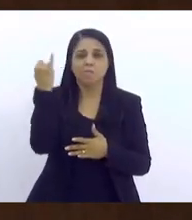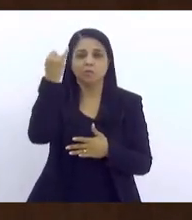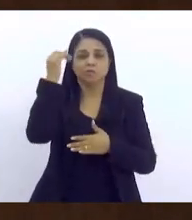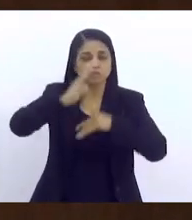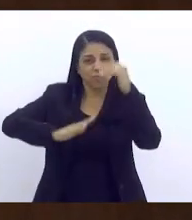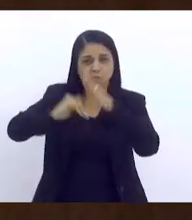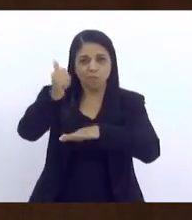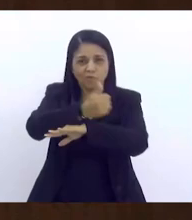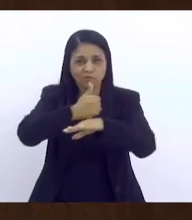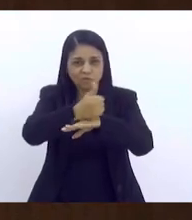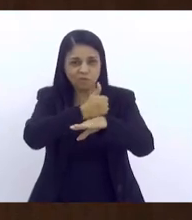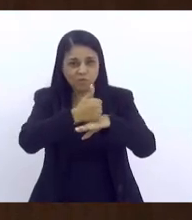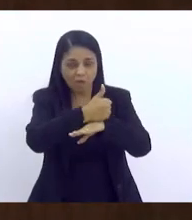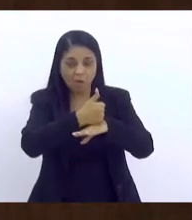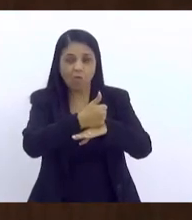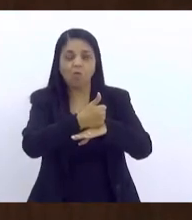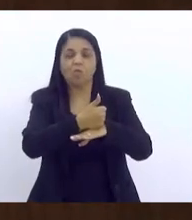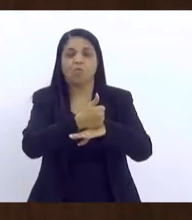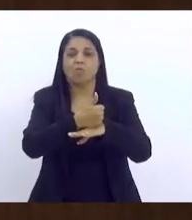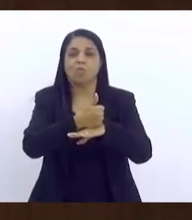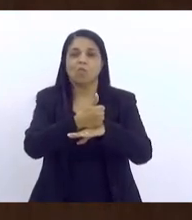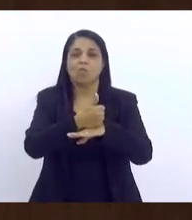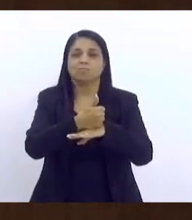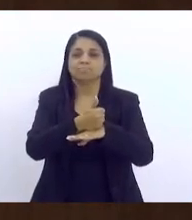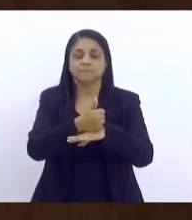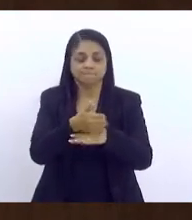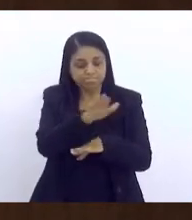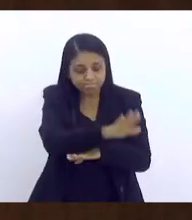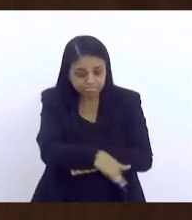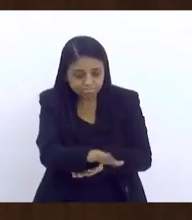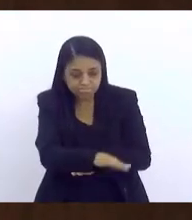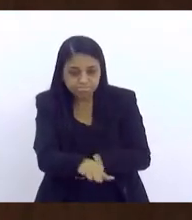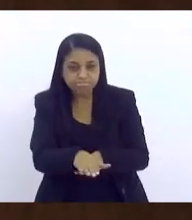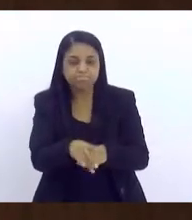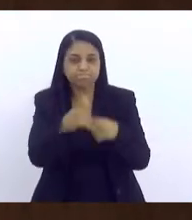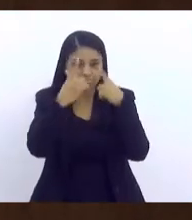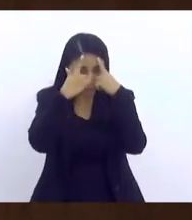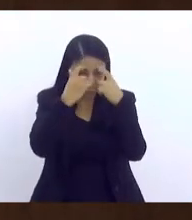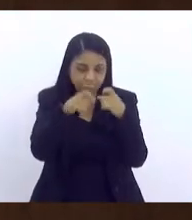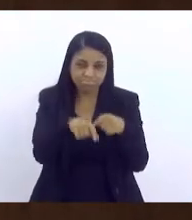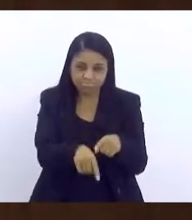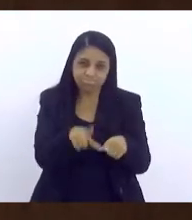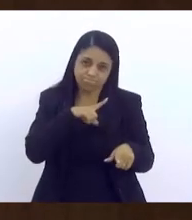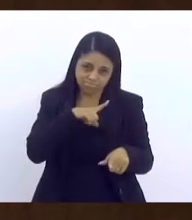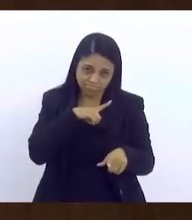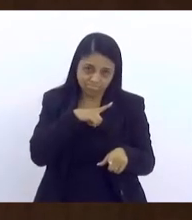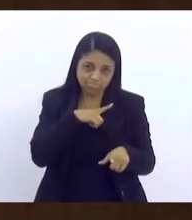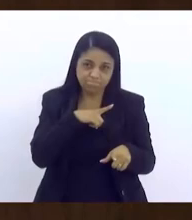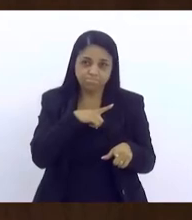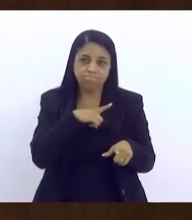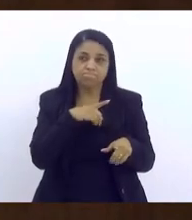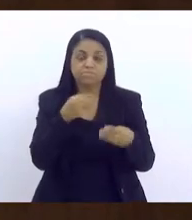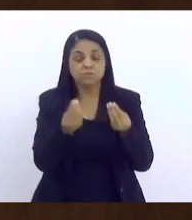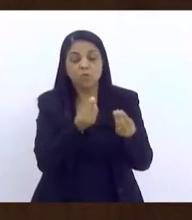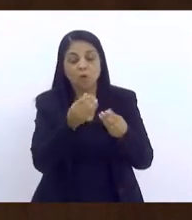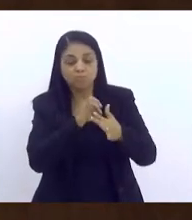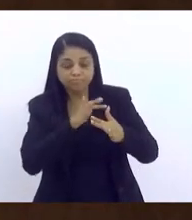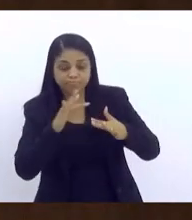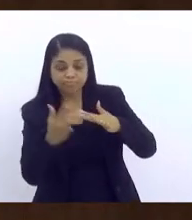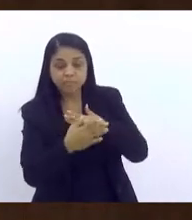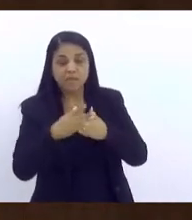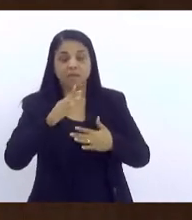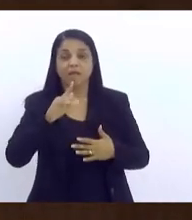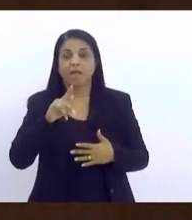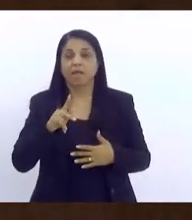profissional que está na ponta, tendo que lidar com a criança em situação de violência, ele saiba constituir a rede quente. A rede